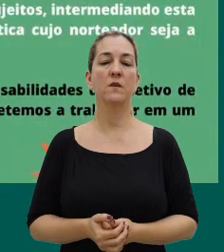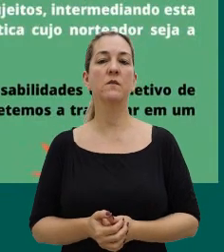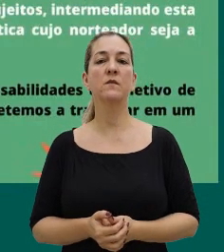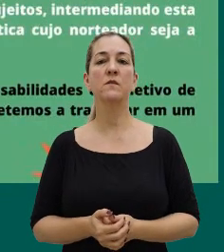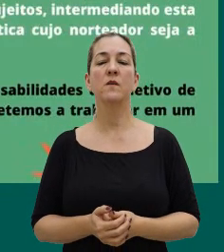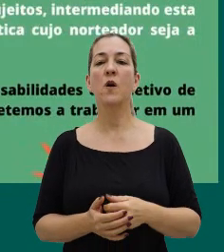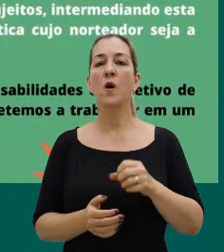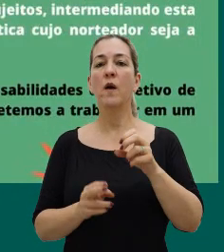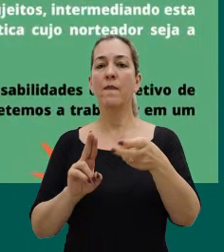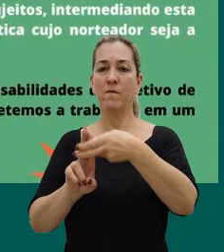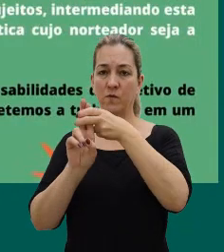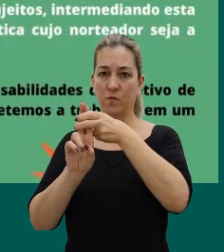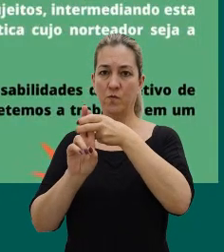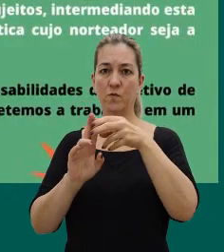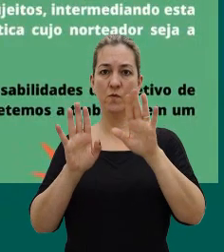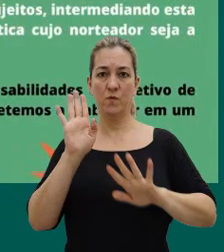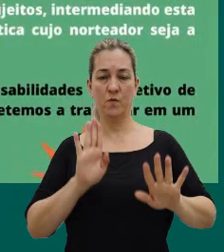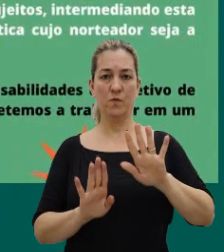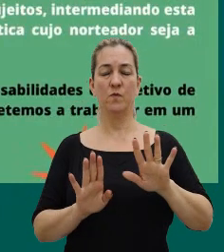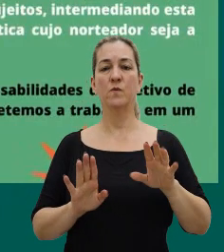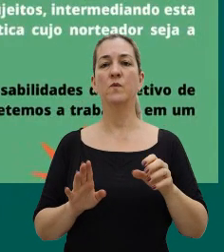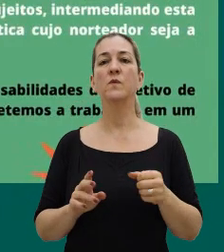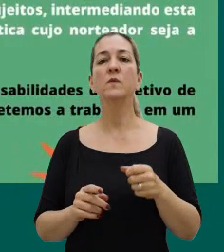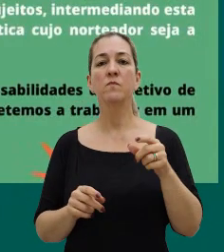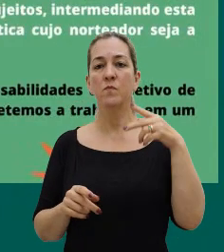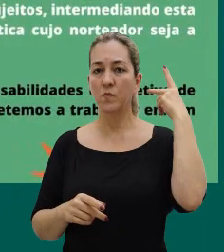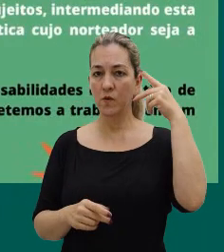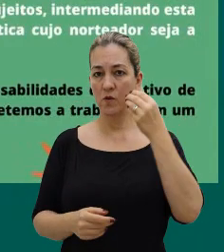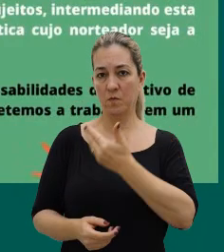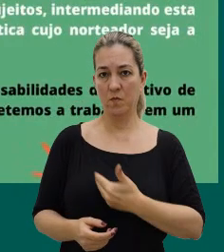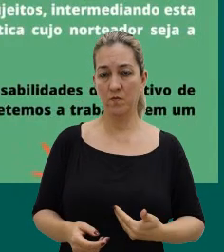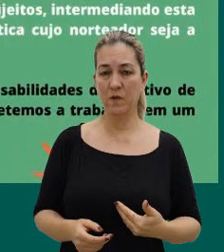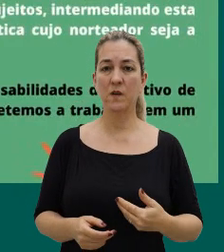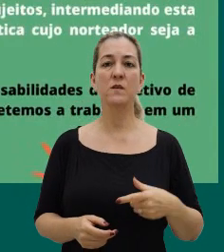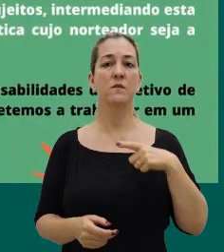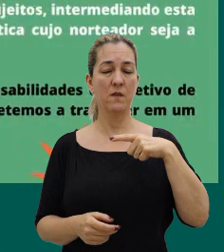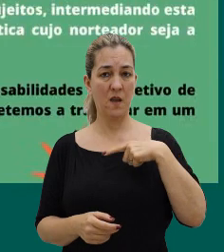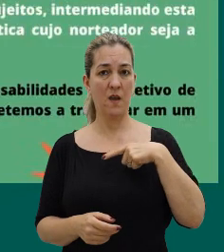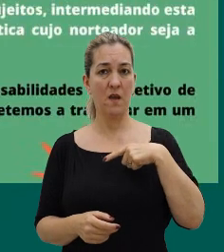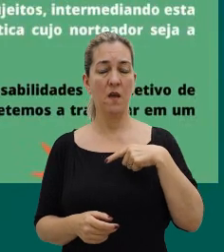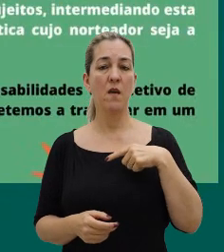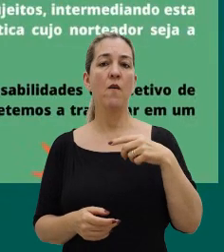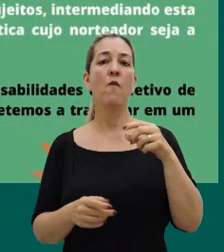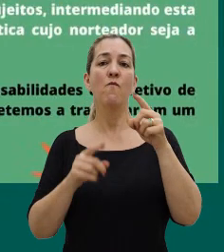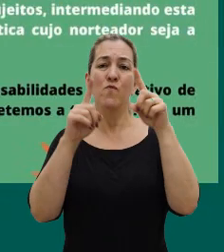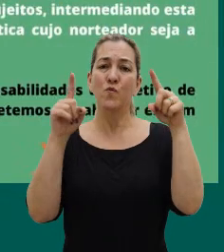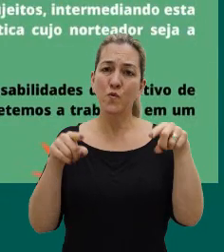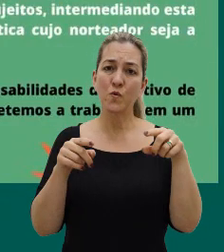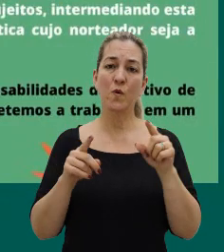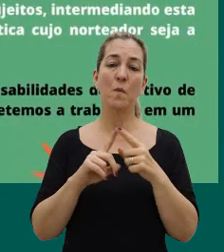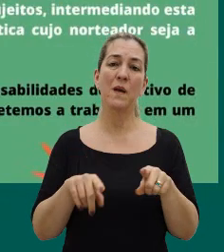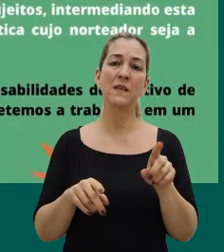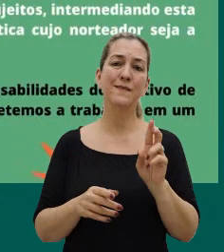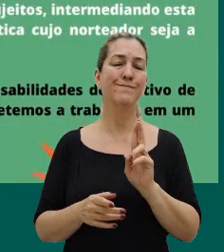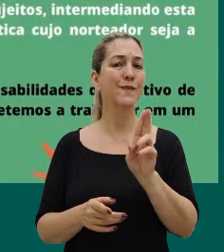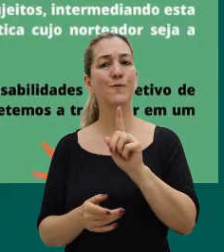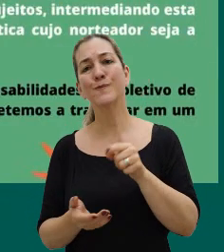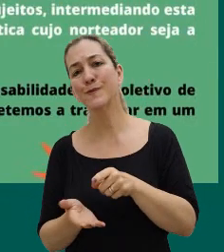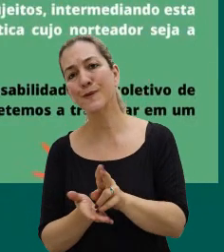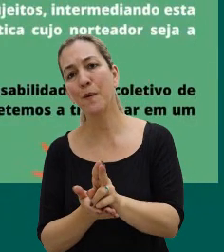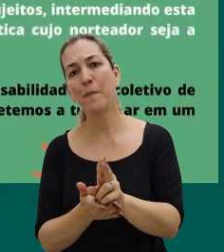né, as políticas públicas, elas existem e elas funcionam nesse país, nem sempre, porém, funcionam, né,